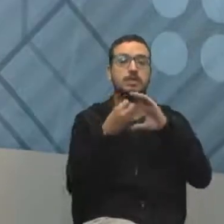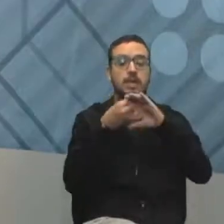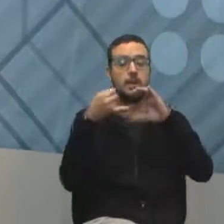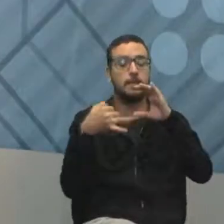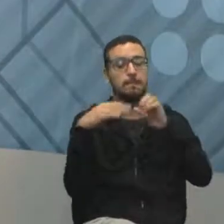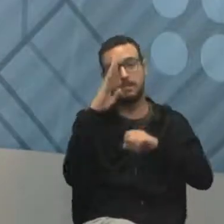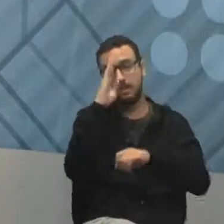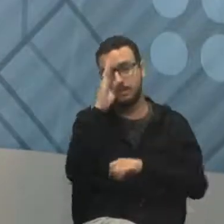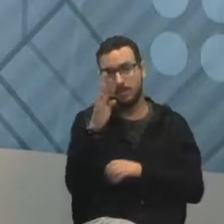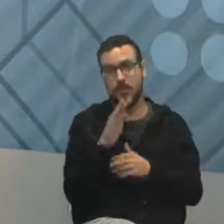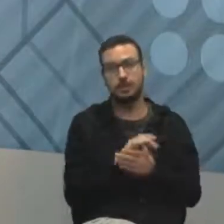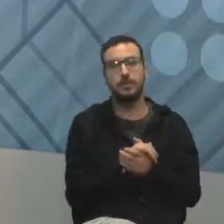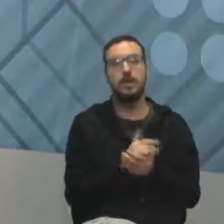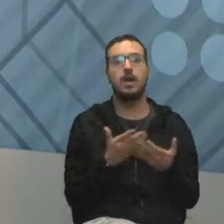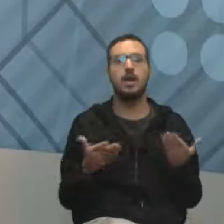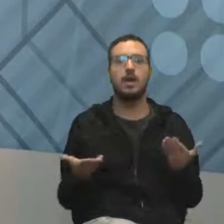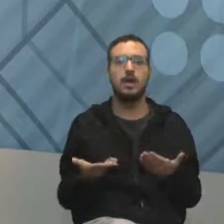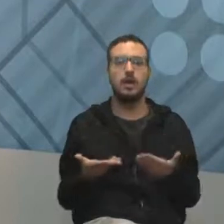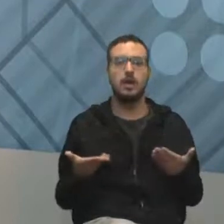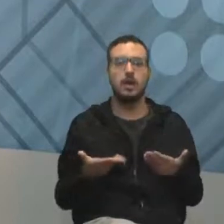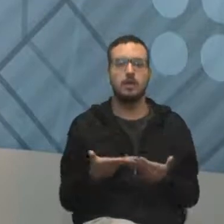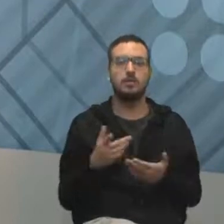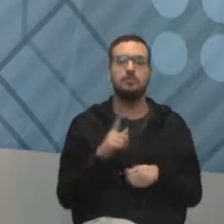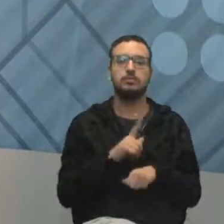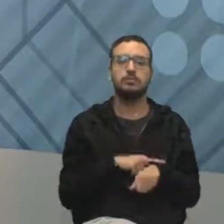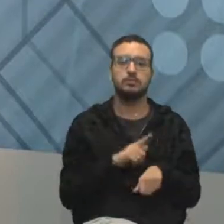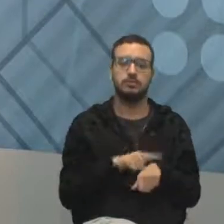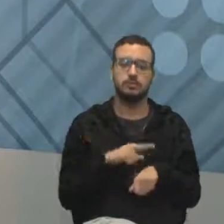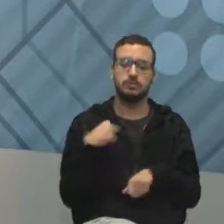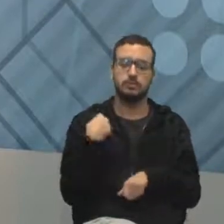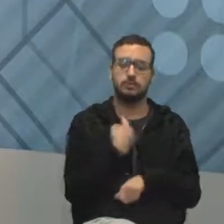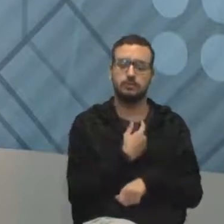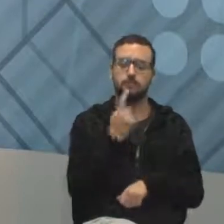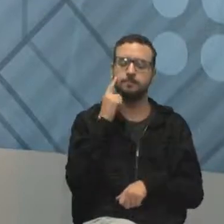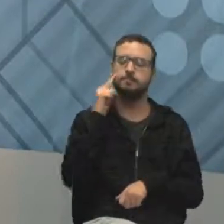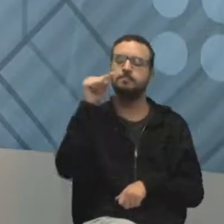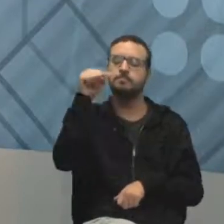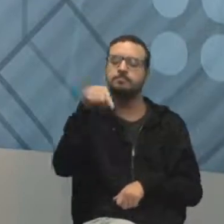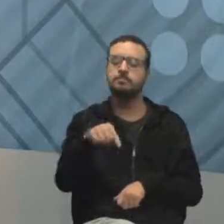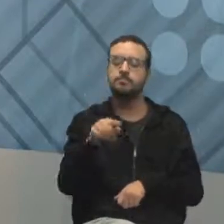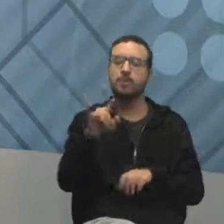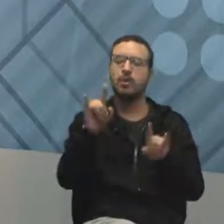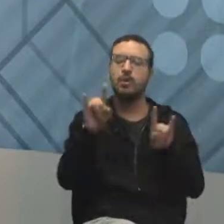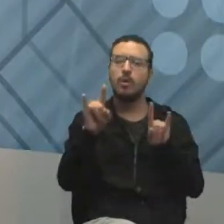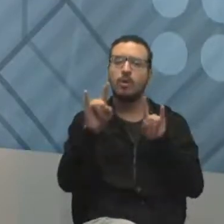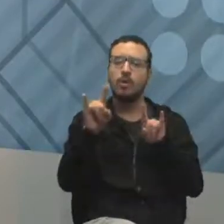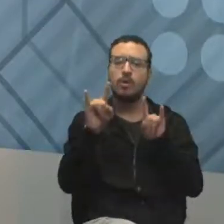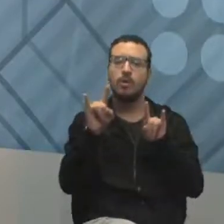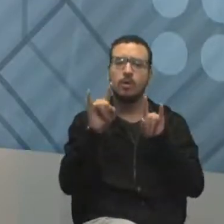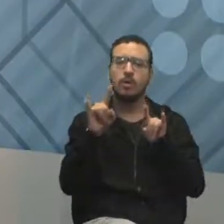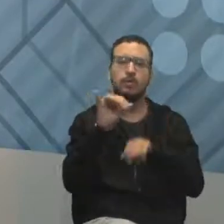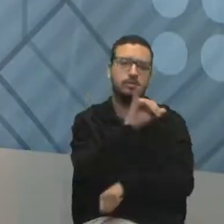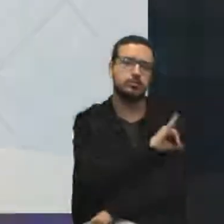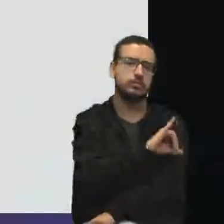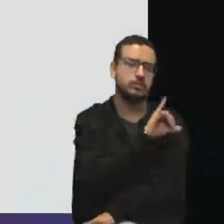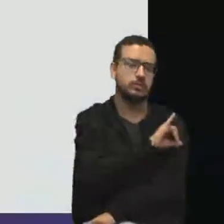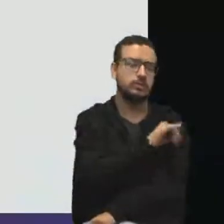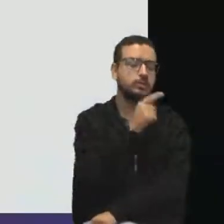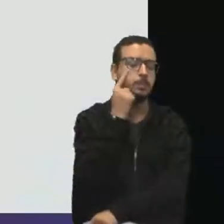gestor de projetos. Agora chegou o momento da gente ir lá para o Rock in Rio e resolver os problemas que estão acontecendo.